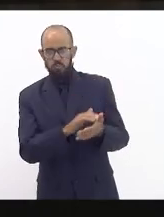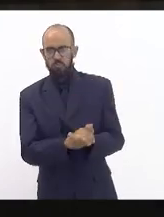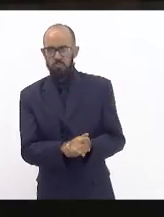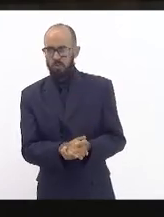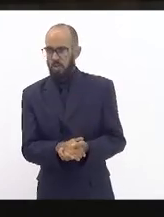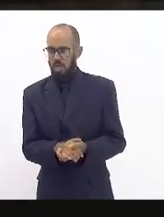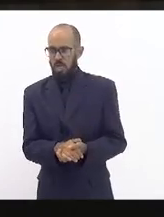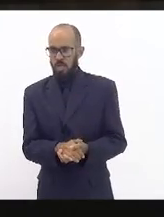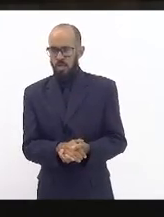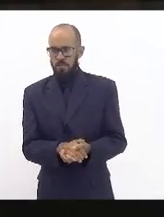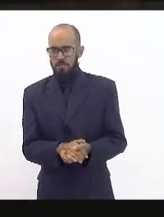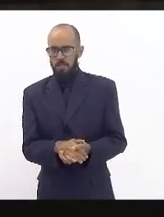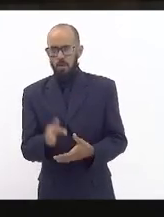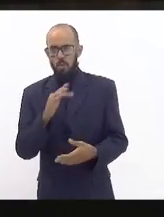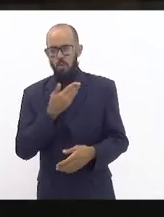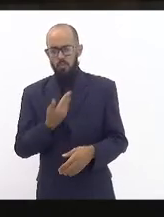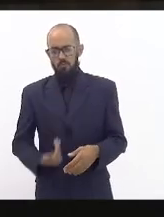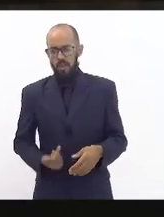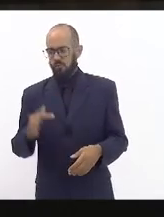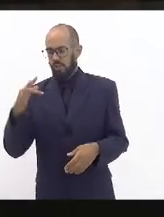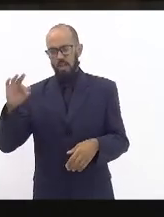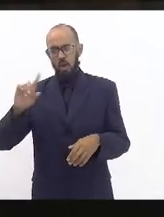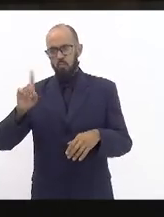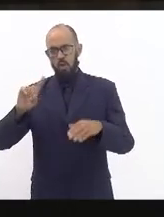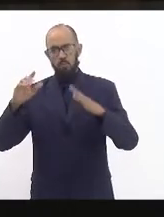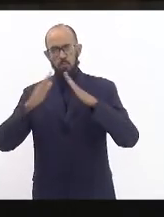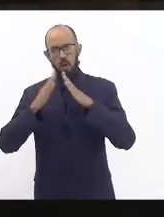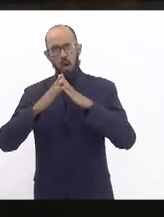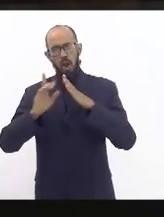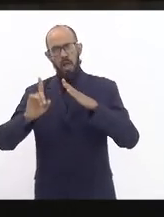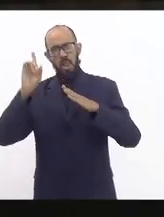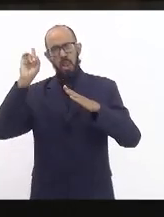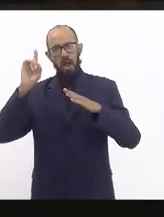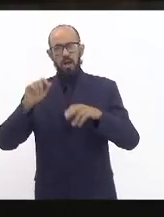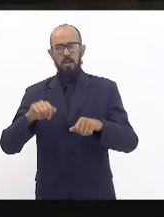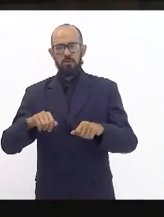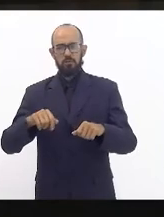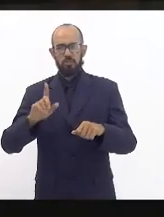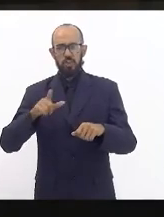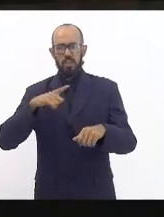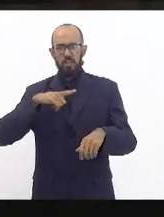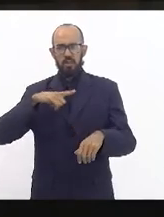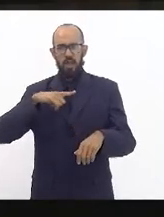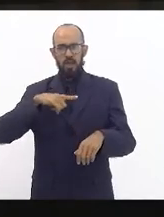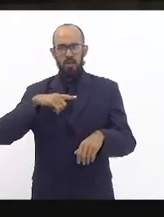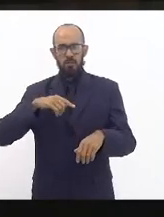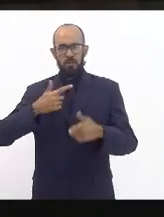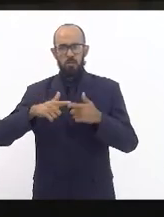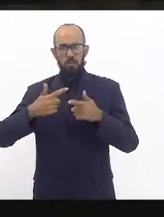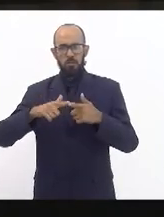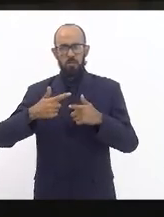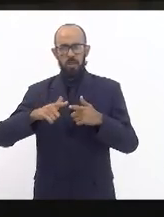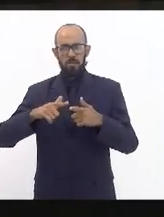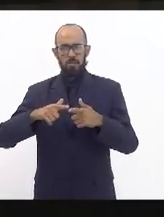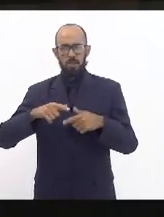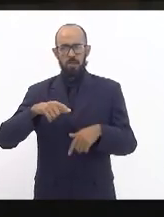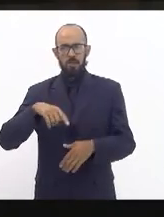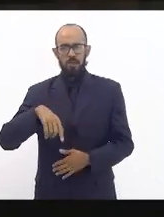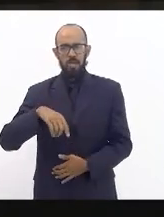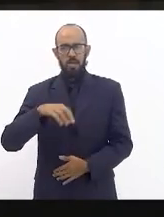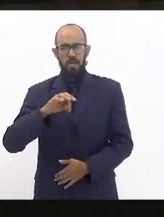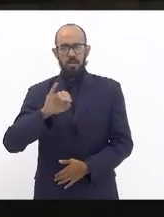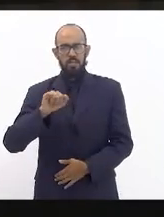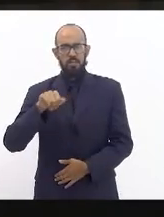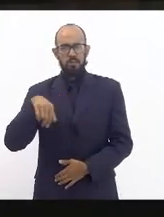não convive com o problema que nós já já existe na área de Santa Cruz que é a Ticin Club que é a